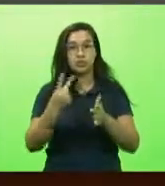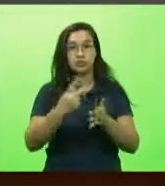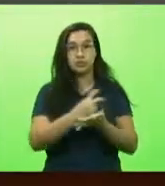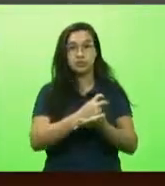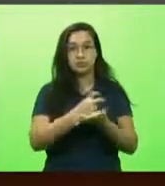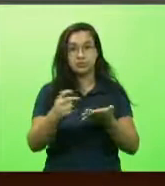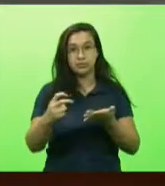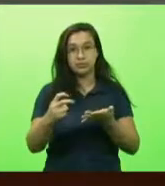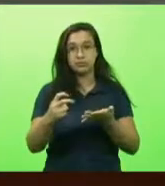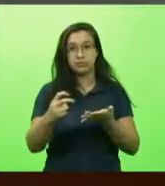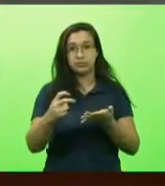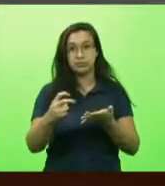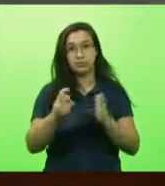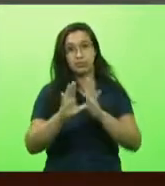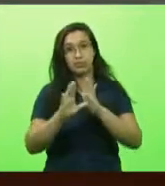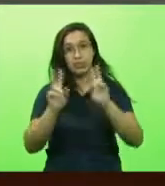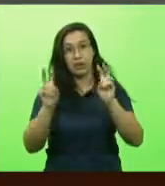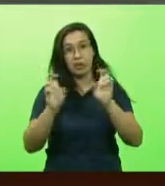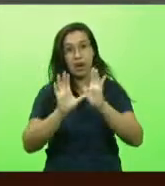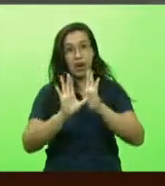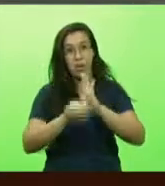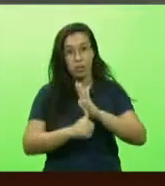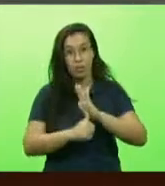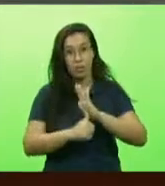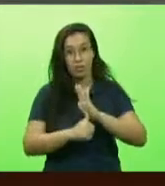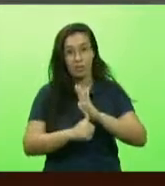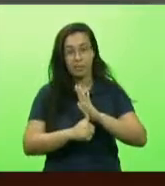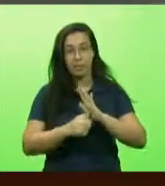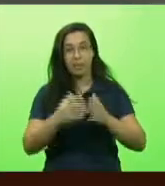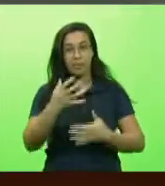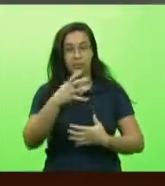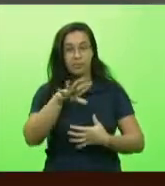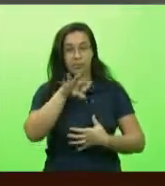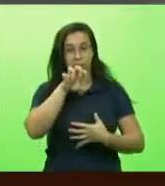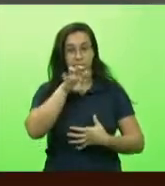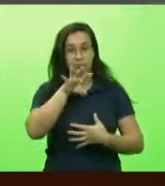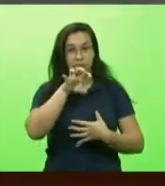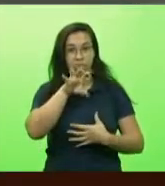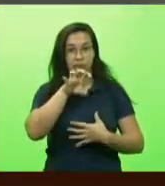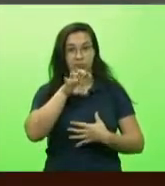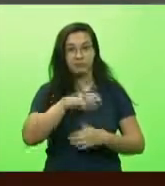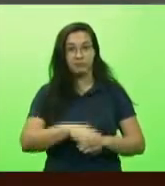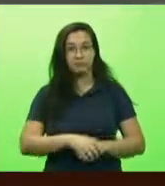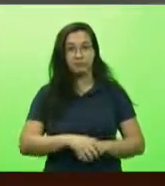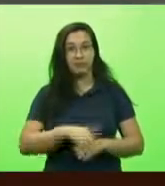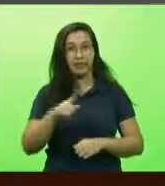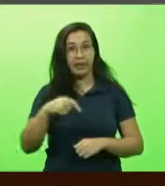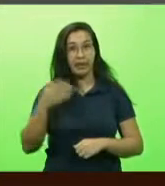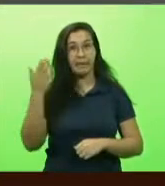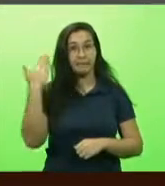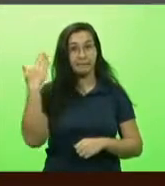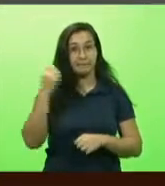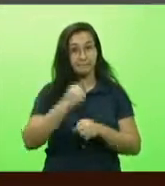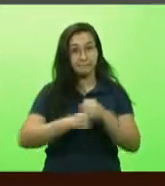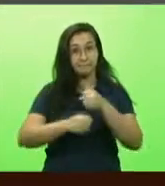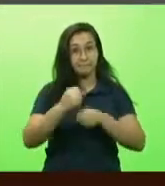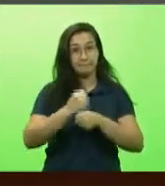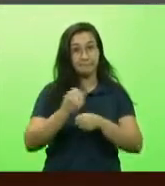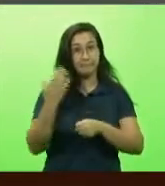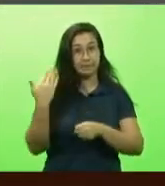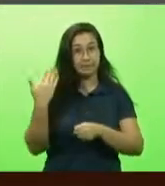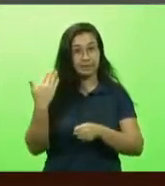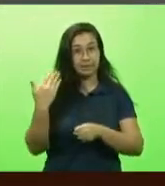a dos roubos dos respiradores, que era para ser, no ano passado, 48